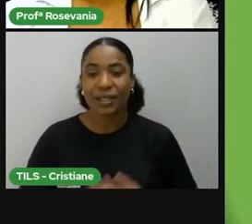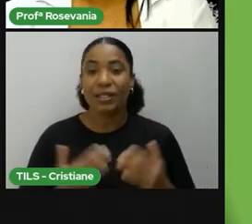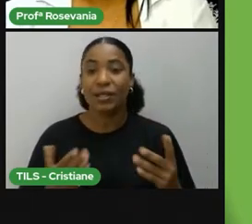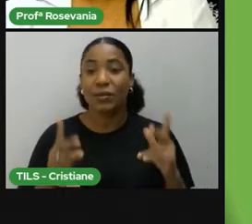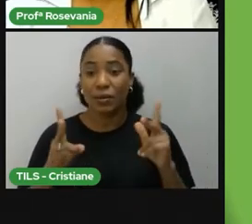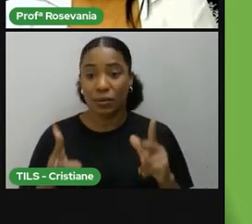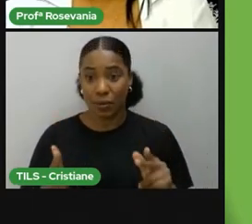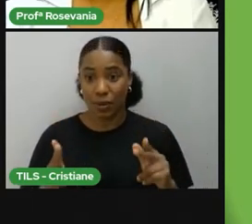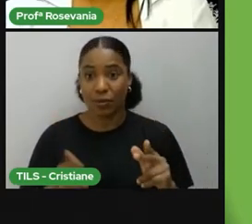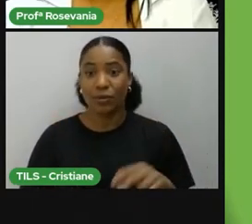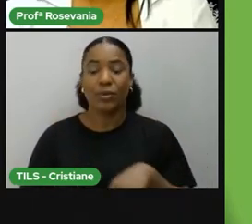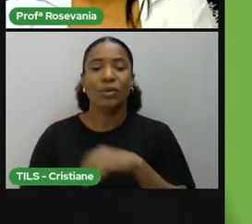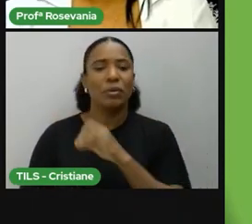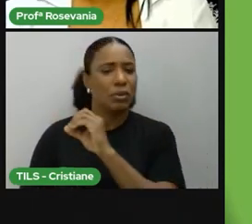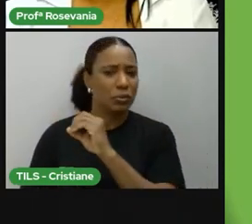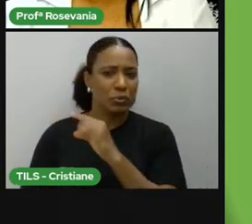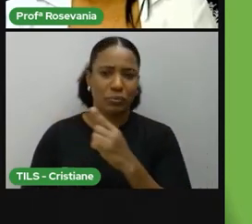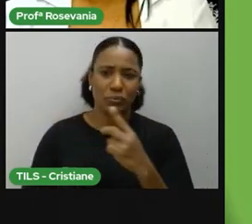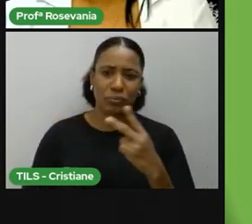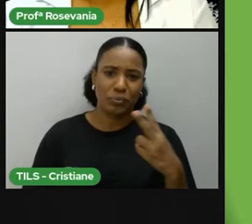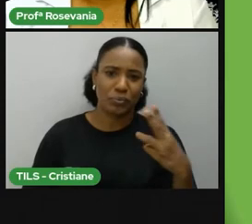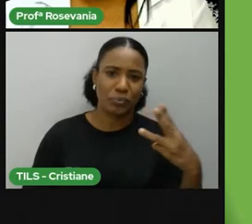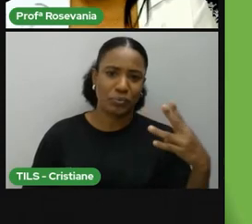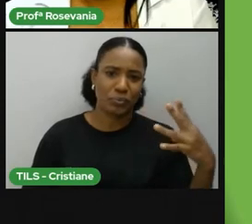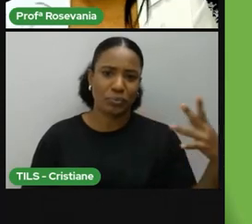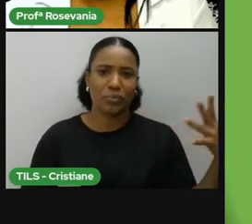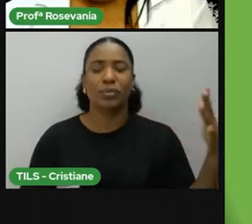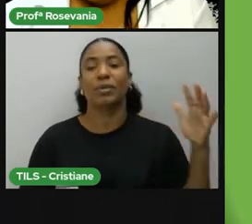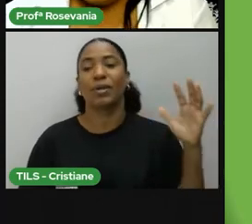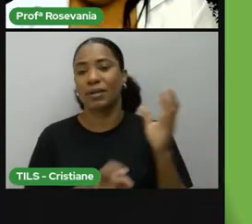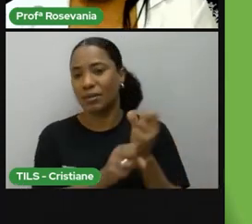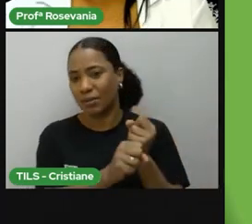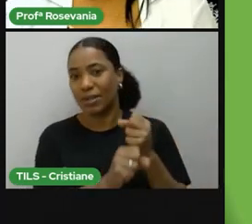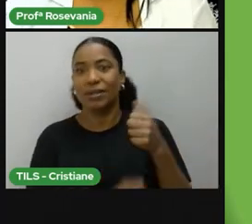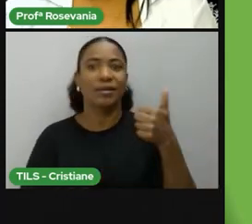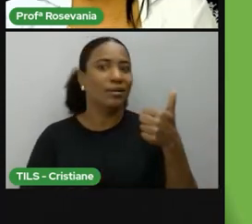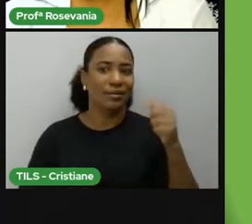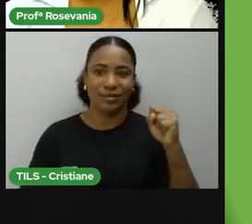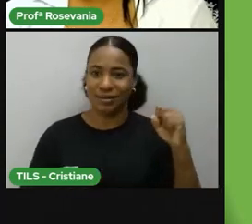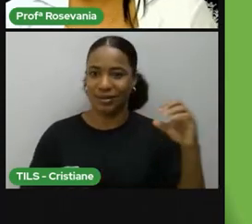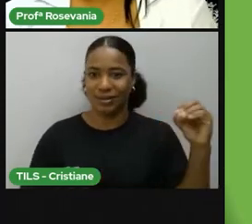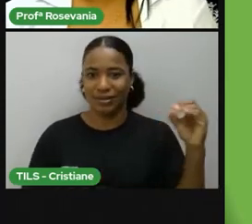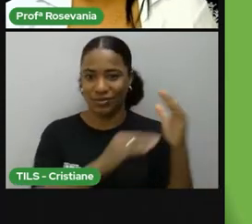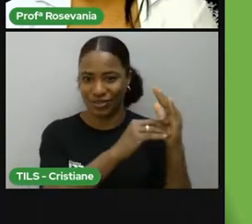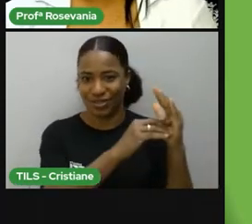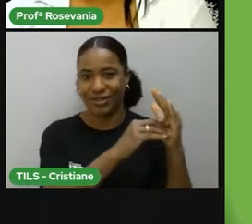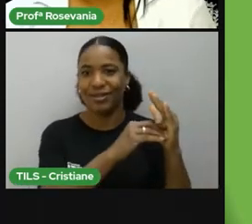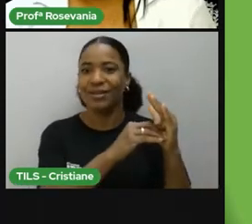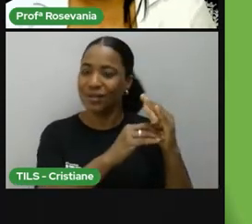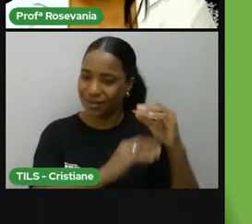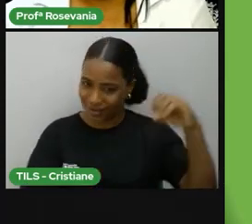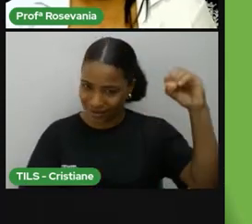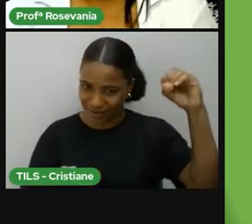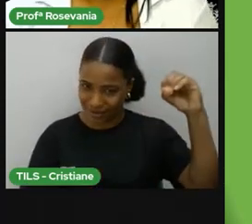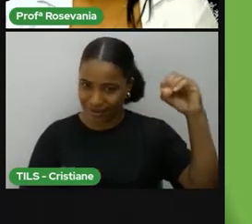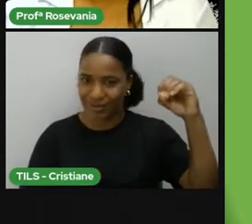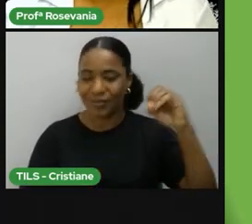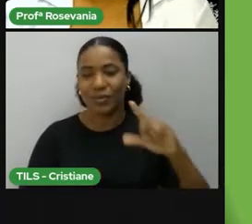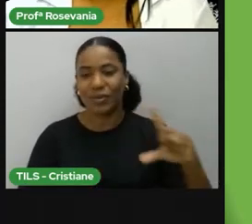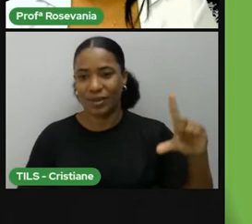mesmo jeito aqui. zero, um, dois, três, quatro, cinco, cinco, 180. Aí, indo para o leste.